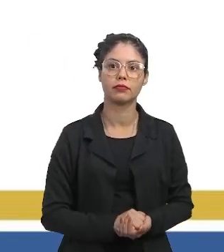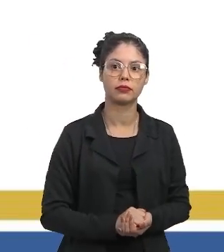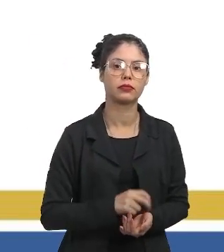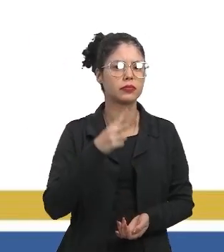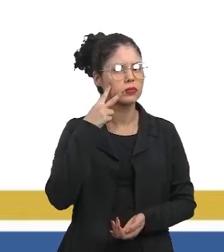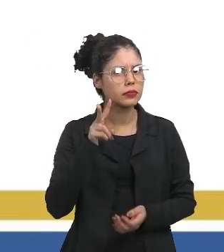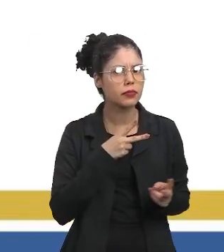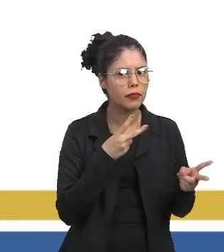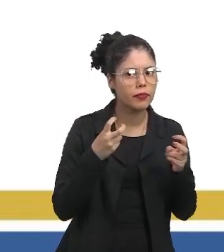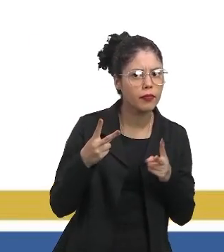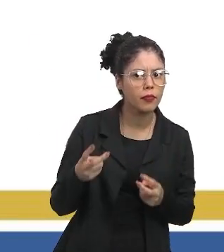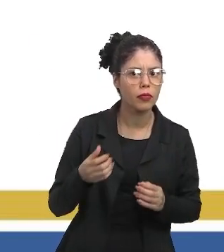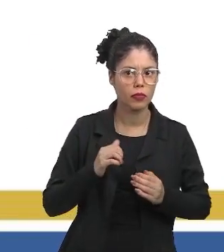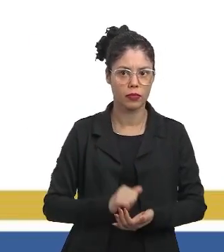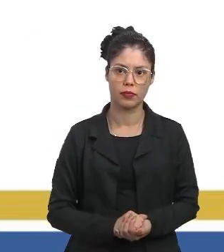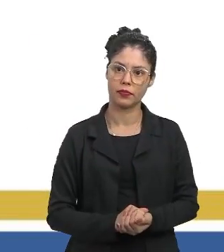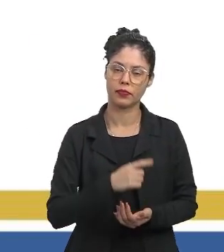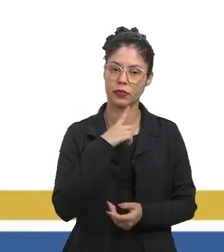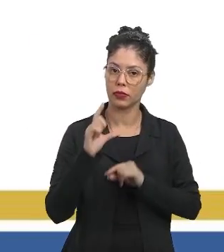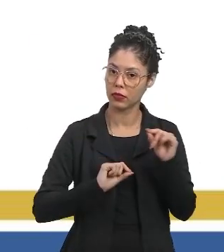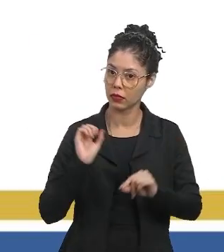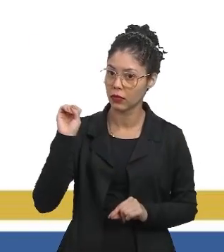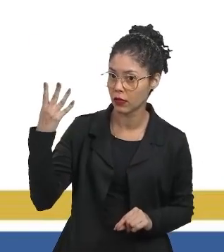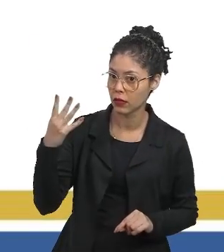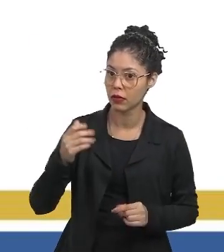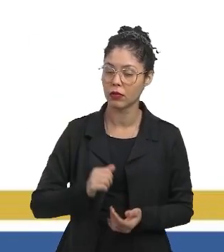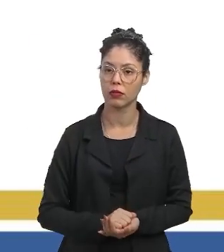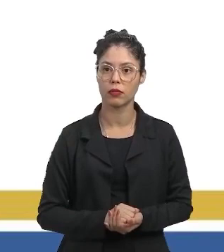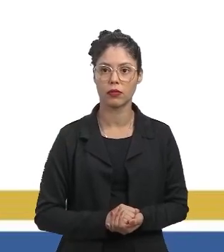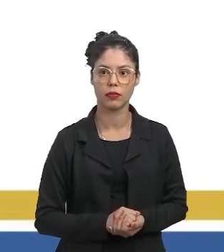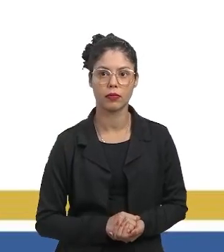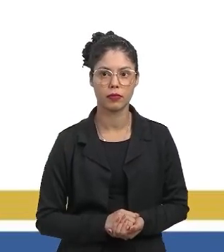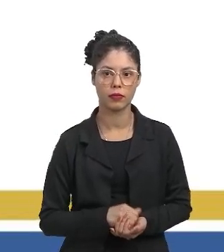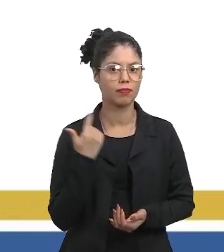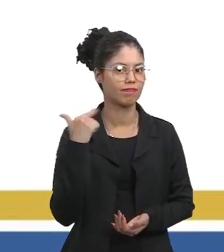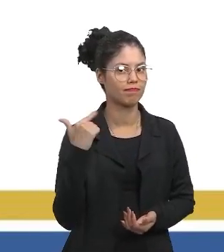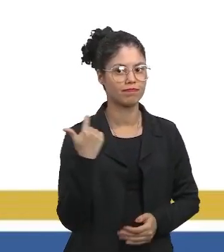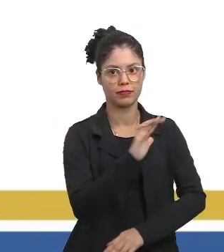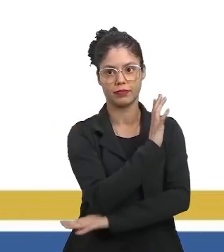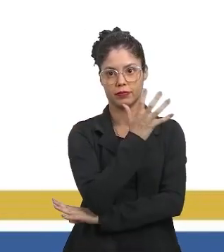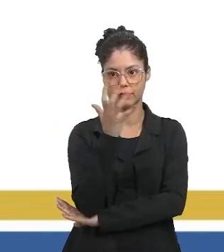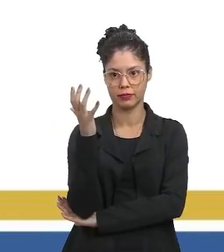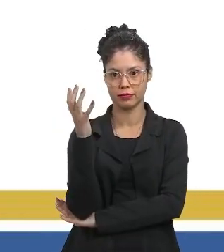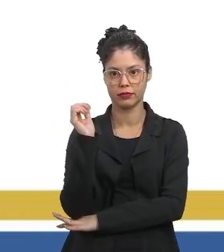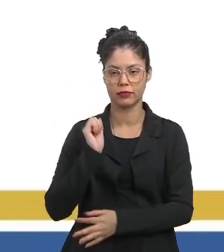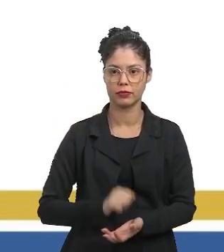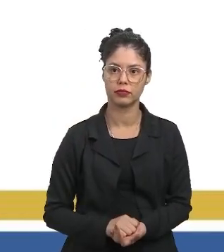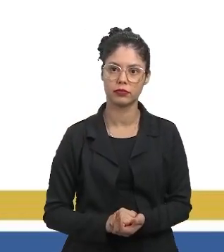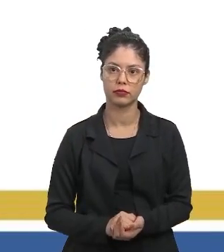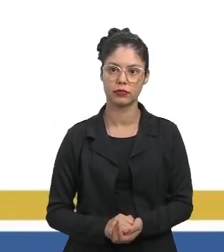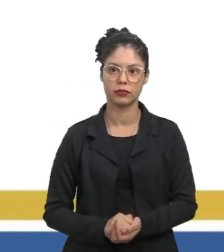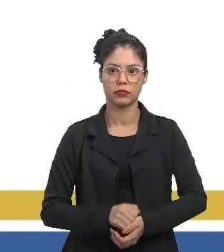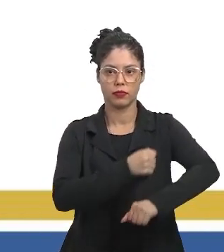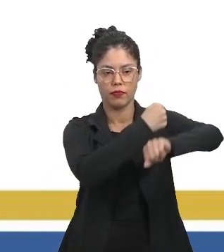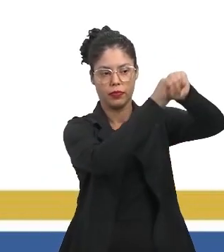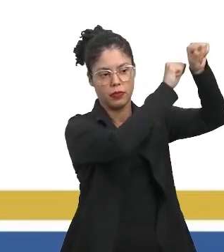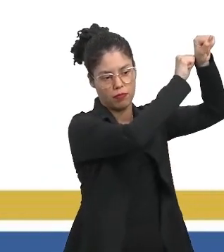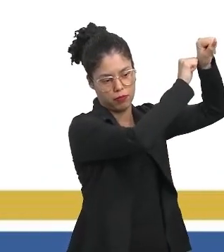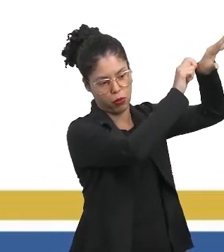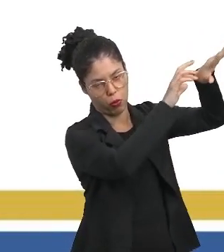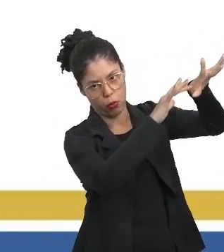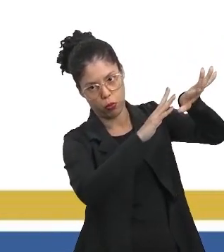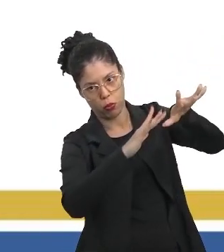E, se vocês prestarem atenção, nesse onde não há plantas, os resíduos desse solo